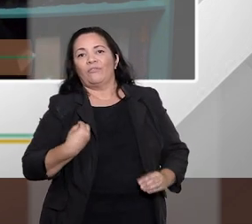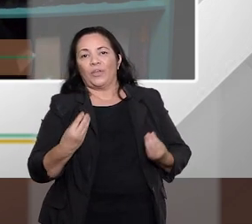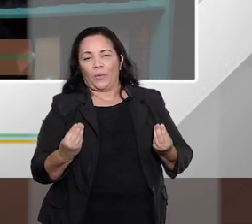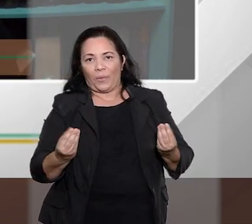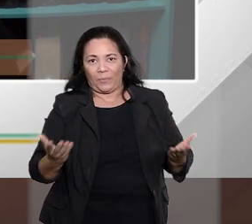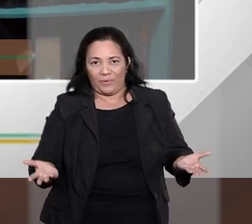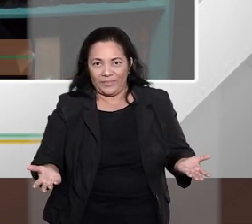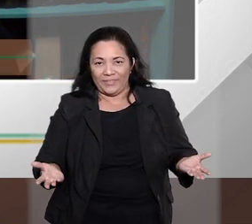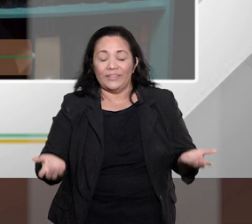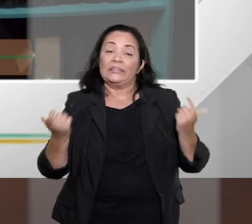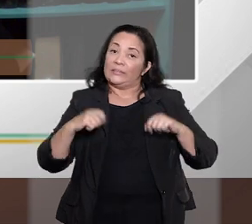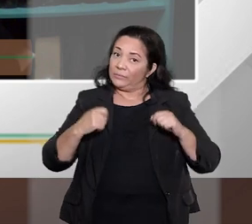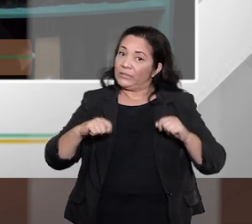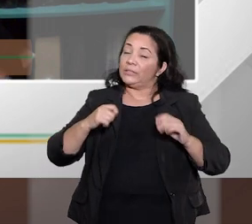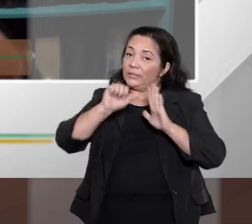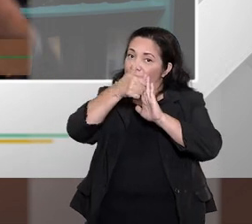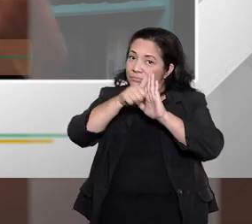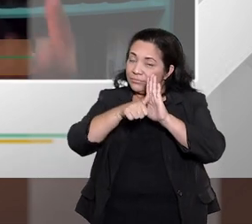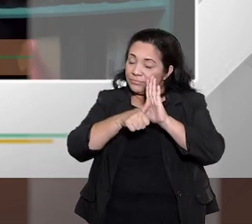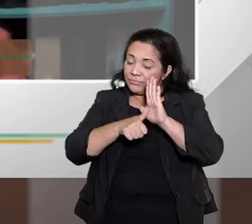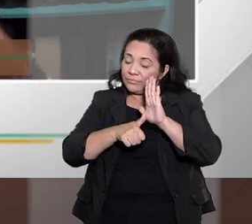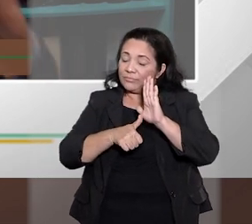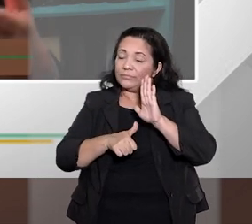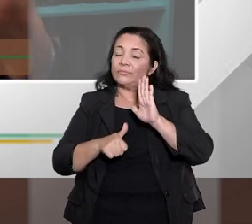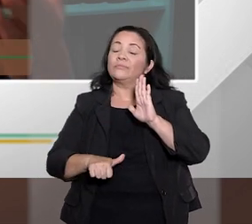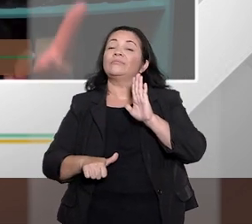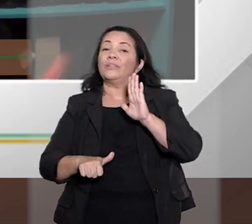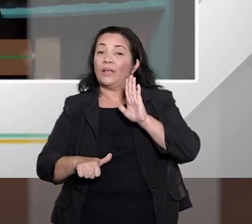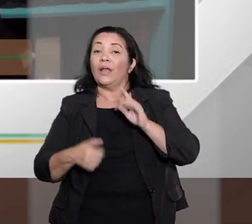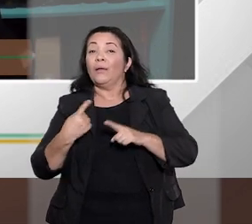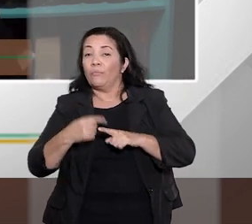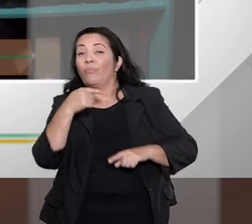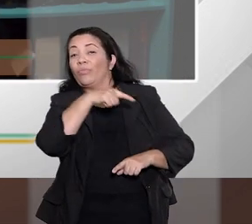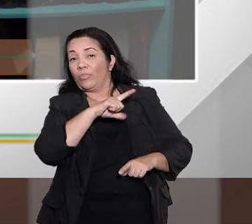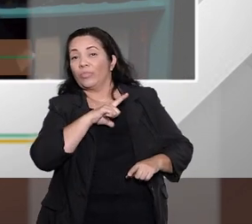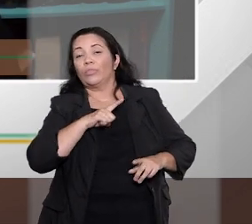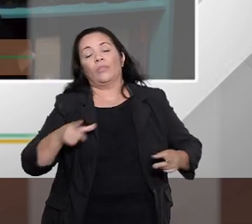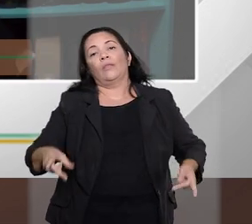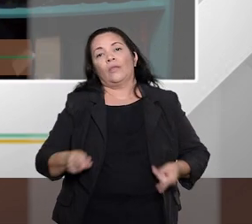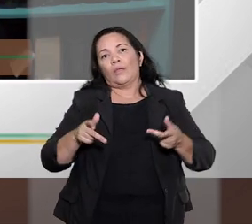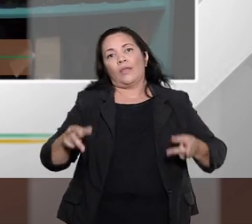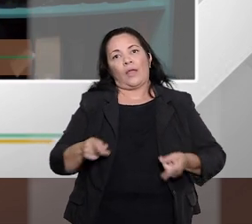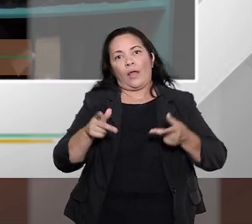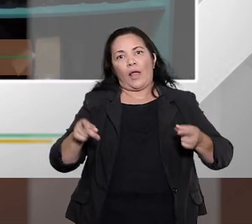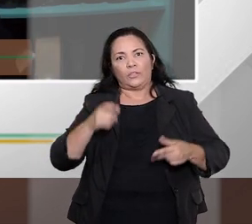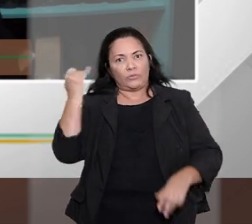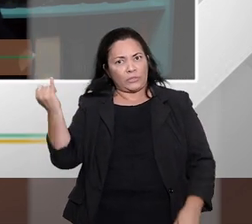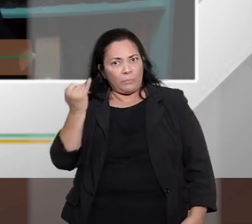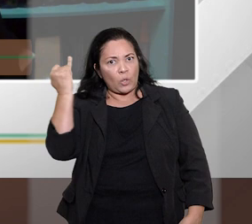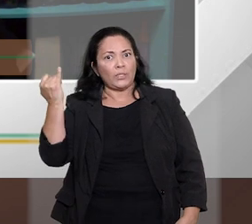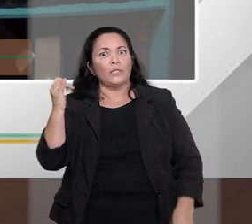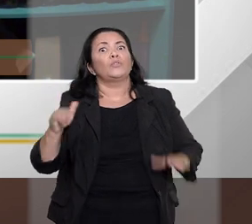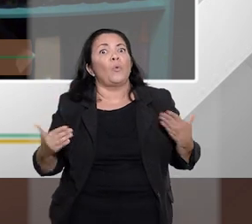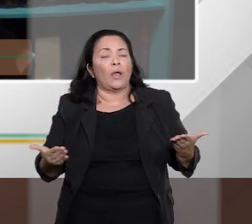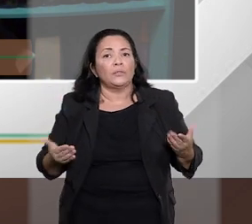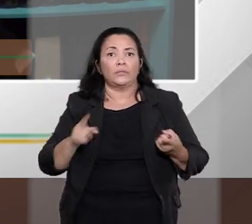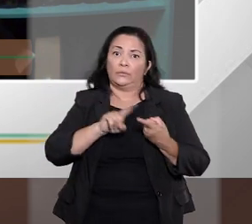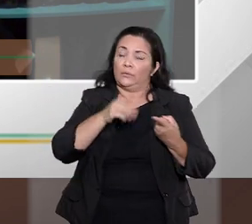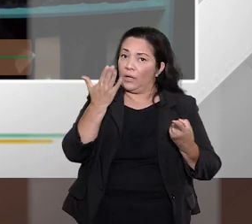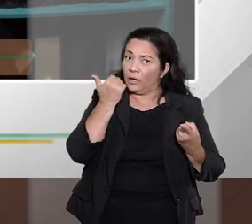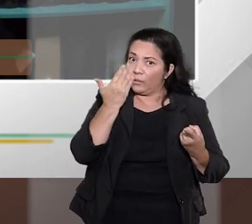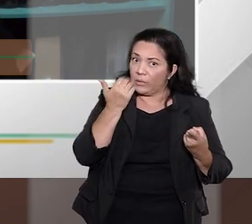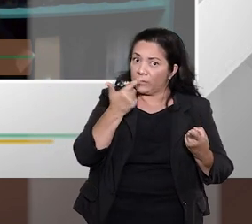suficientes para fazer frente àquelas despesas essenciais que têm a ver com a alimentação,